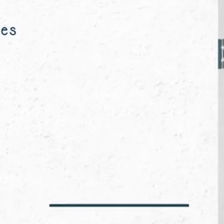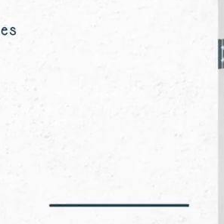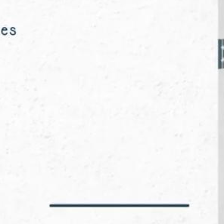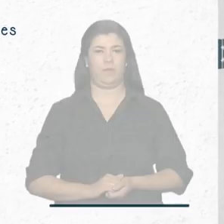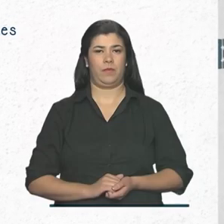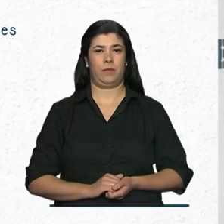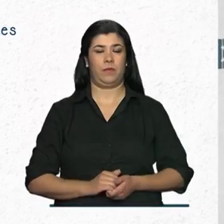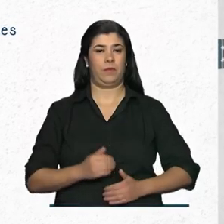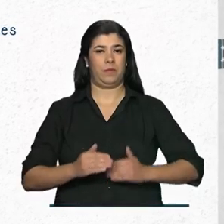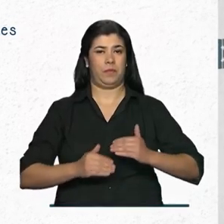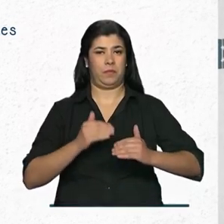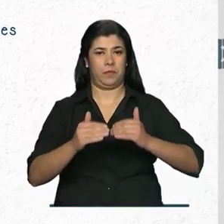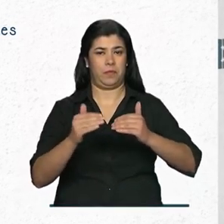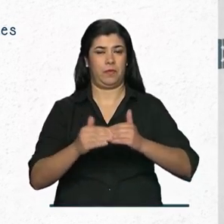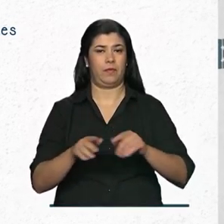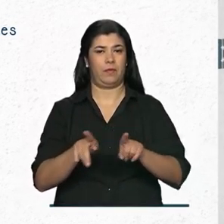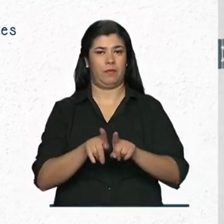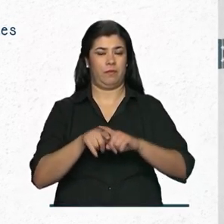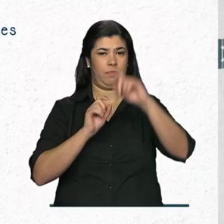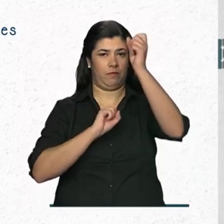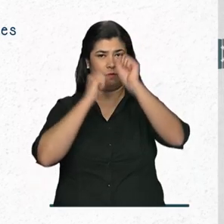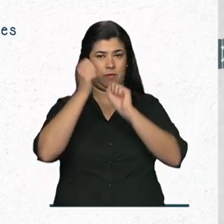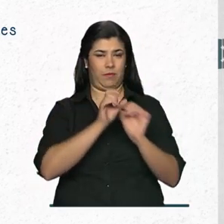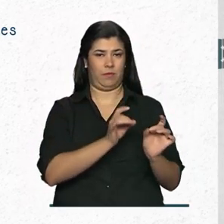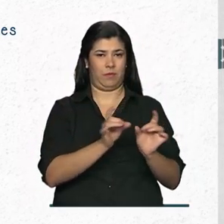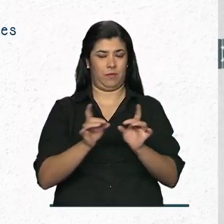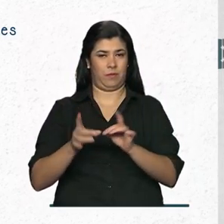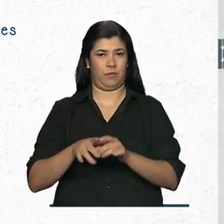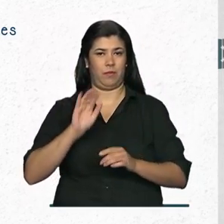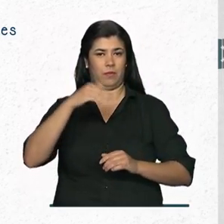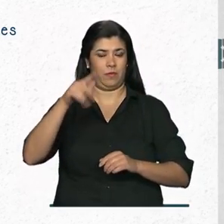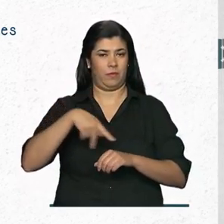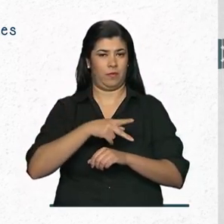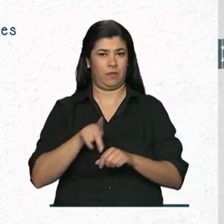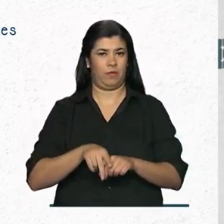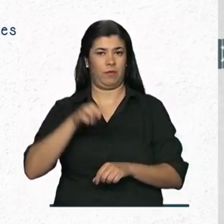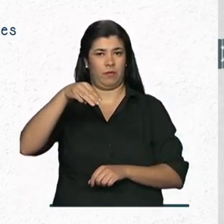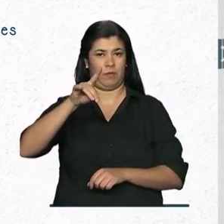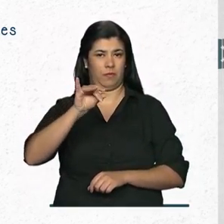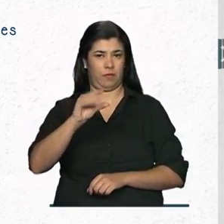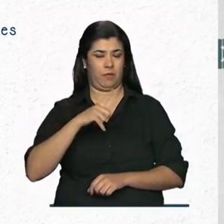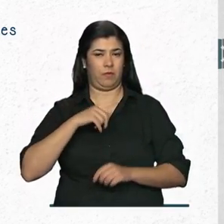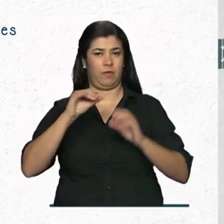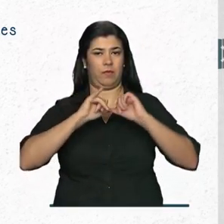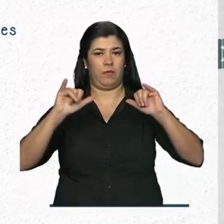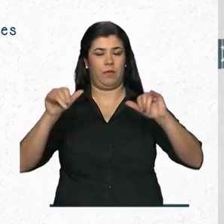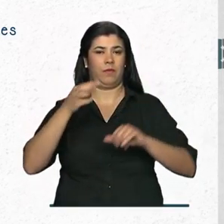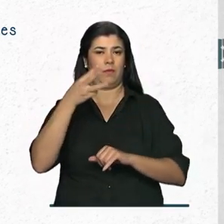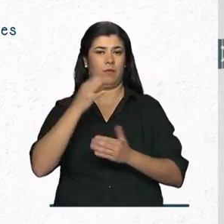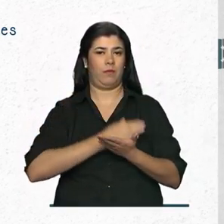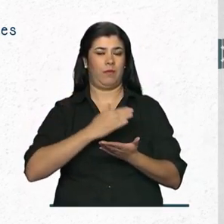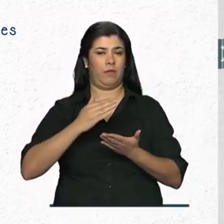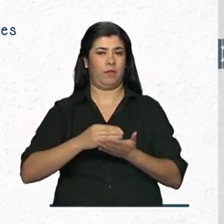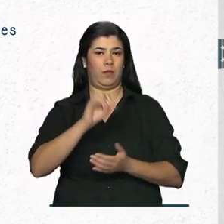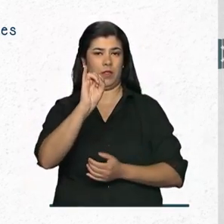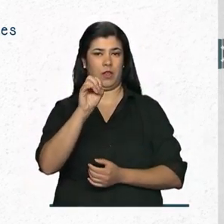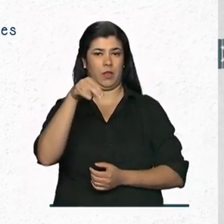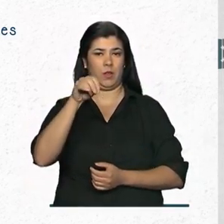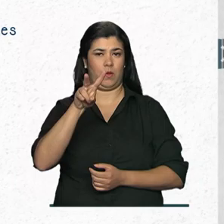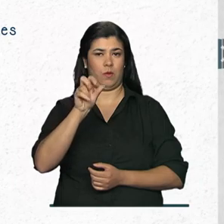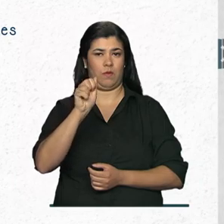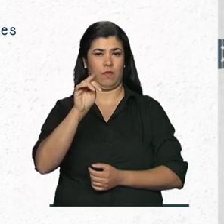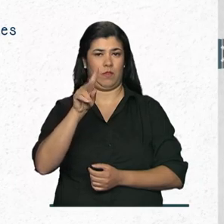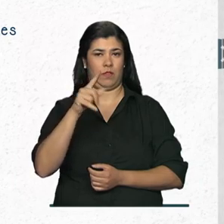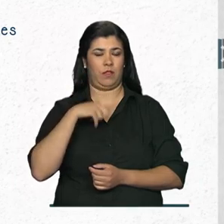O Ministério do Desenvolvimento, Indústria e Comércio Exterior lançou a terceira edição do Inovativa Brasil, o